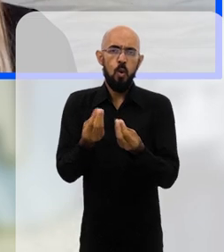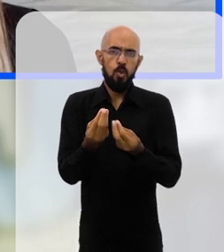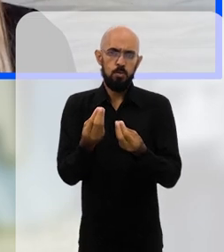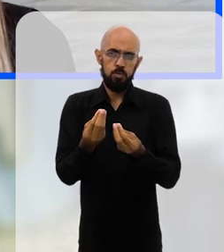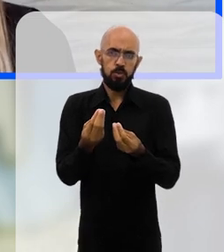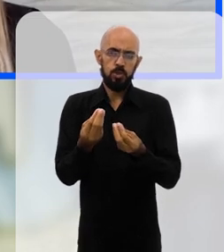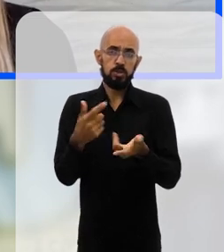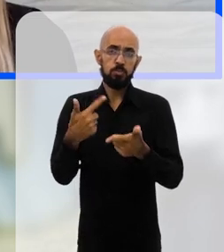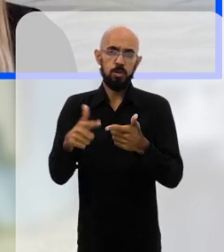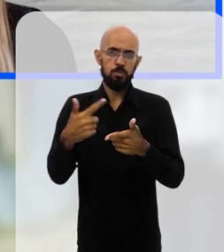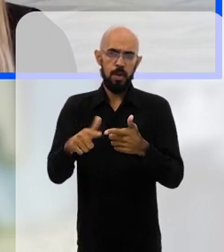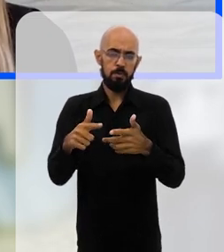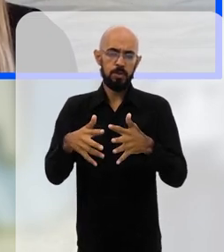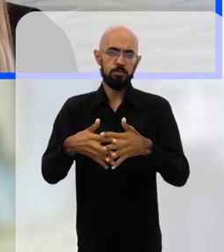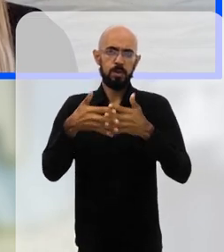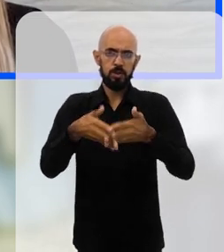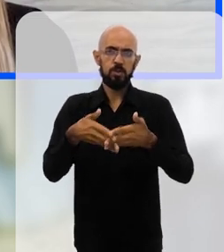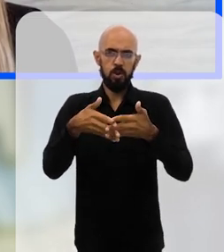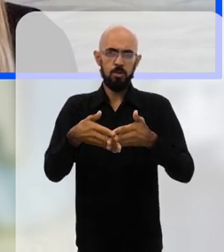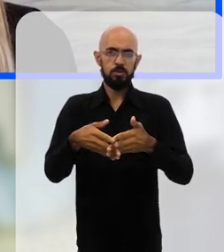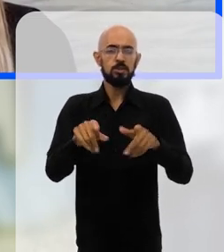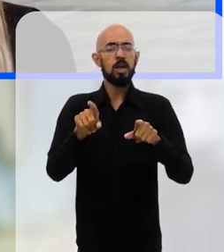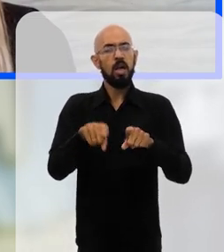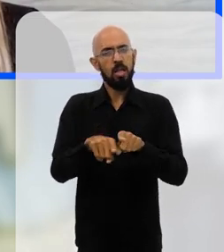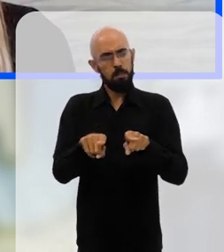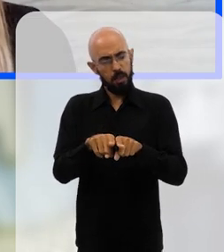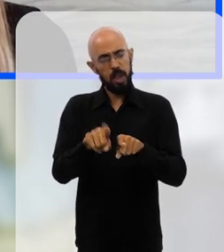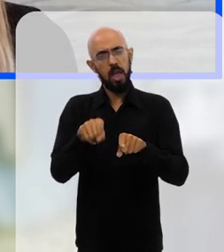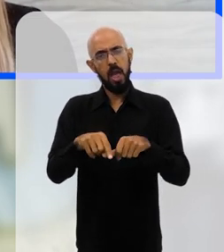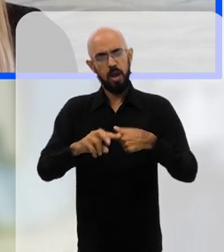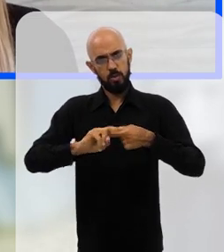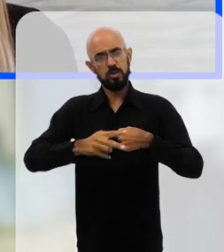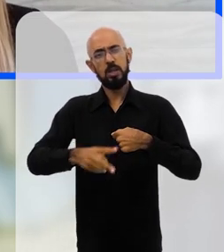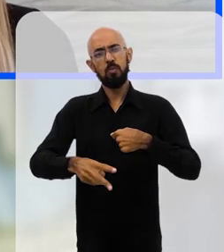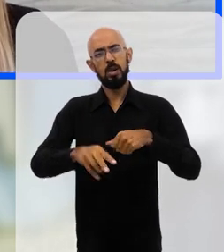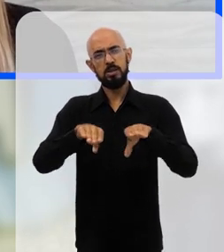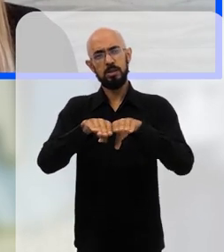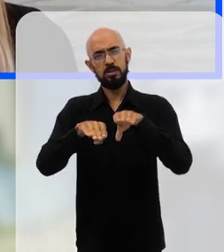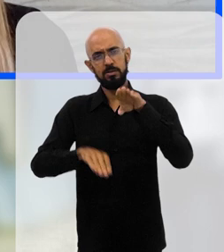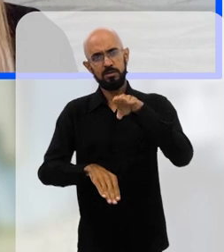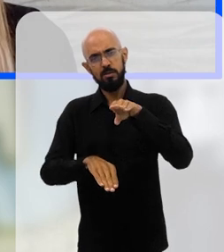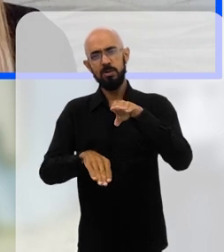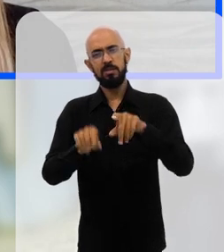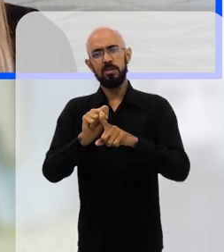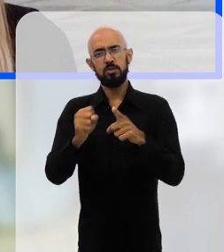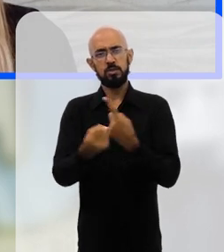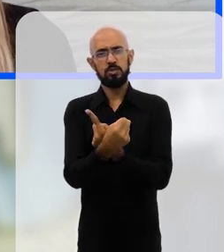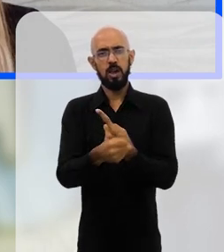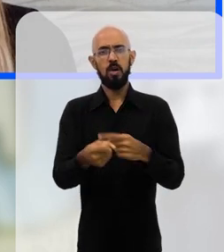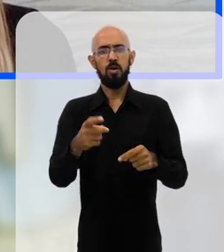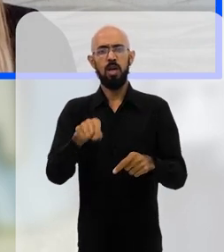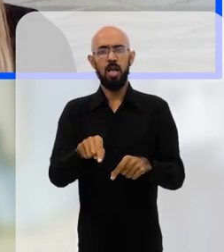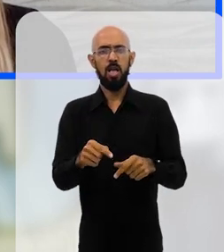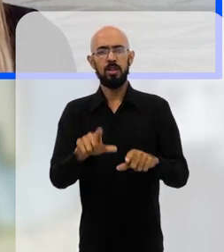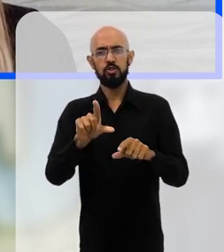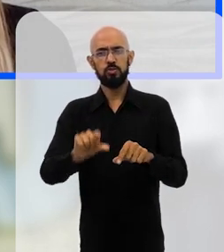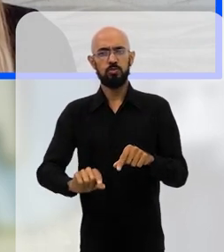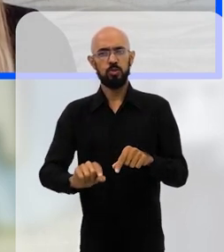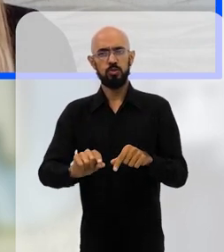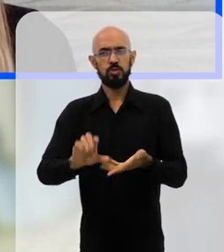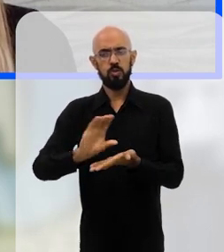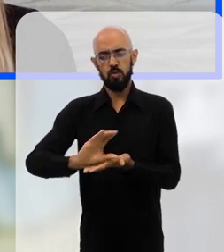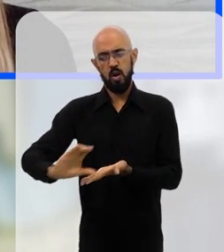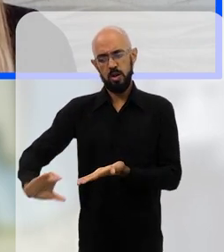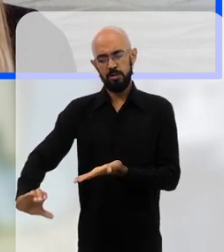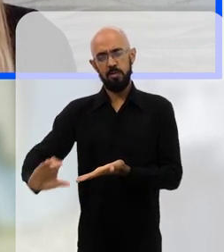né, como essa tragédia acontecida em Petrópolis, ela também é o resultado da desigualdade, o resultado de diminuição